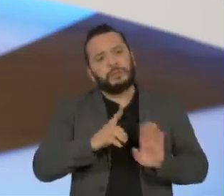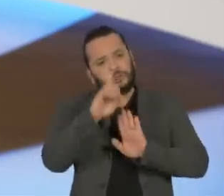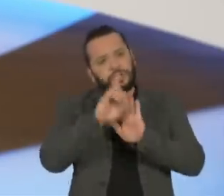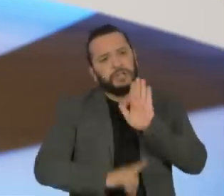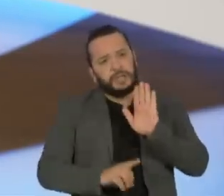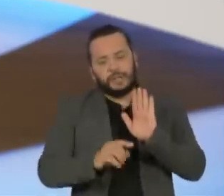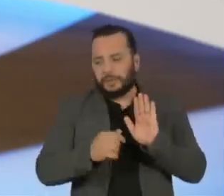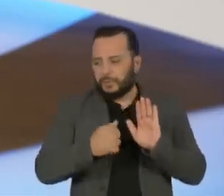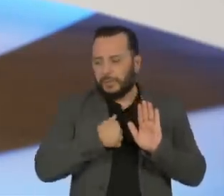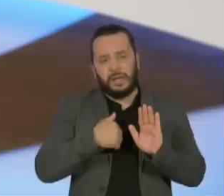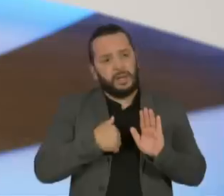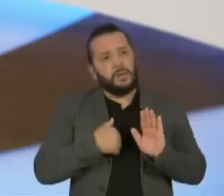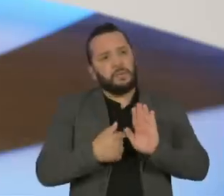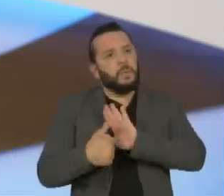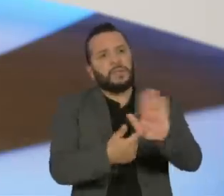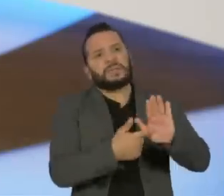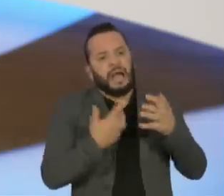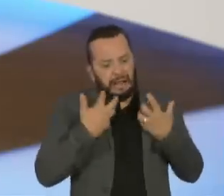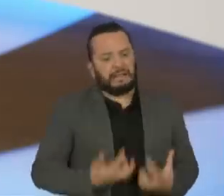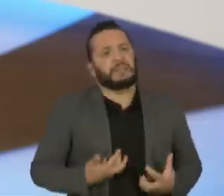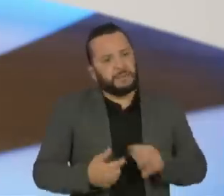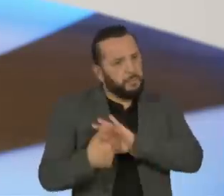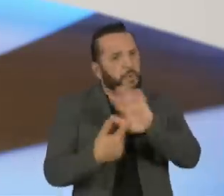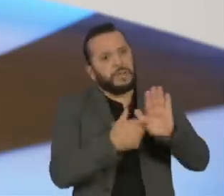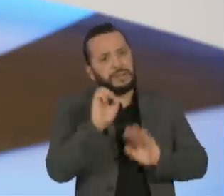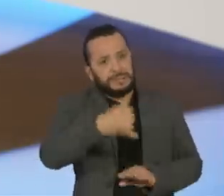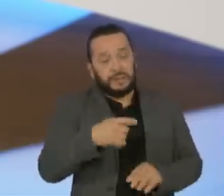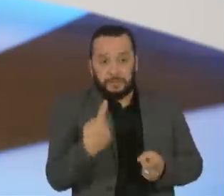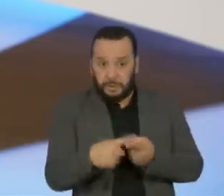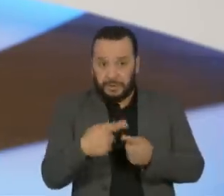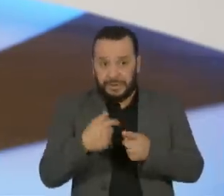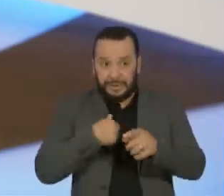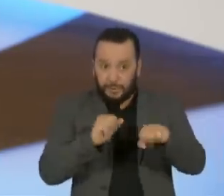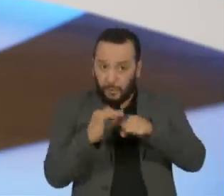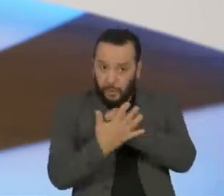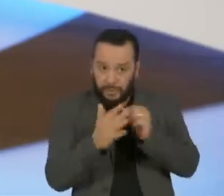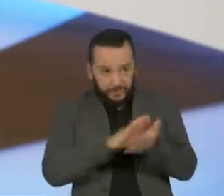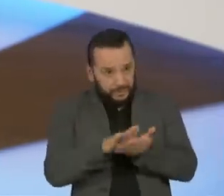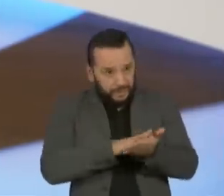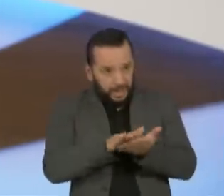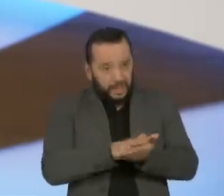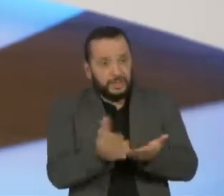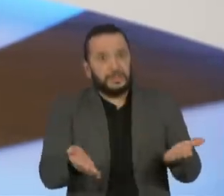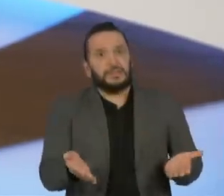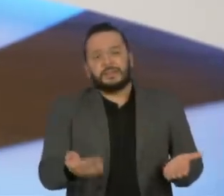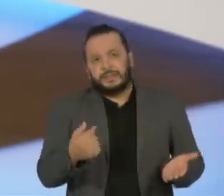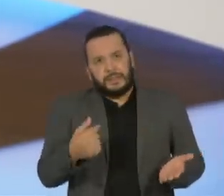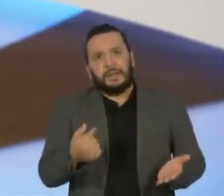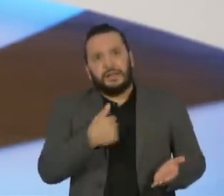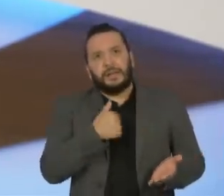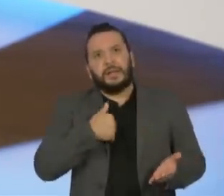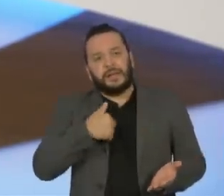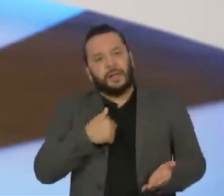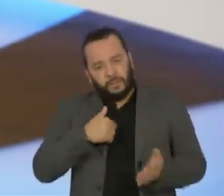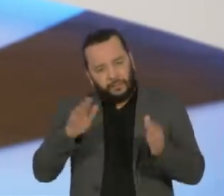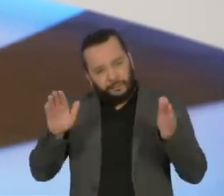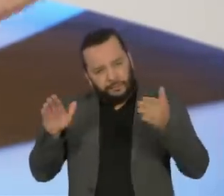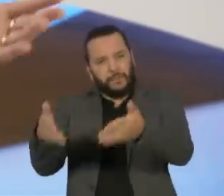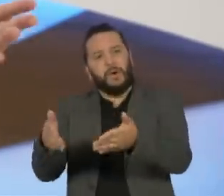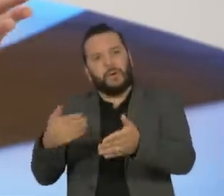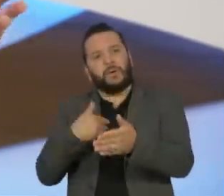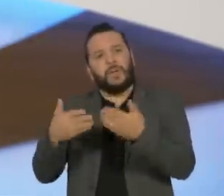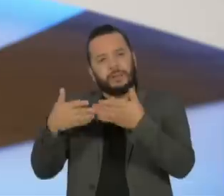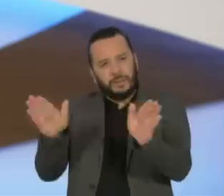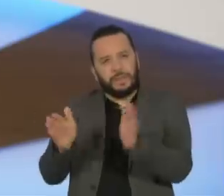né? Mesmo porque, realmente, se eu tivesse sem a pandemia, porque é o antes e depois não. Eu, provavelmente, estaria muito mais dedicado a fazer o